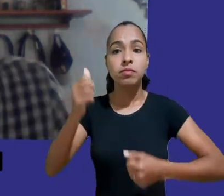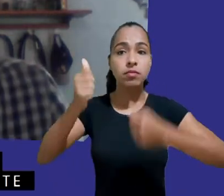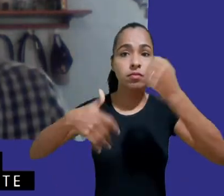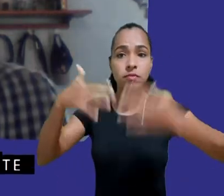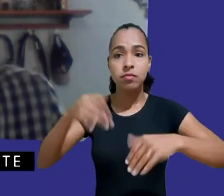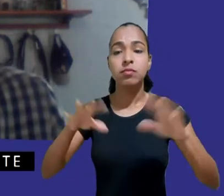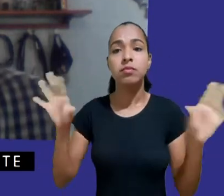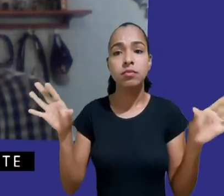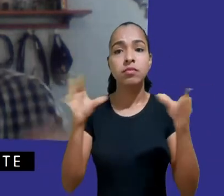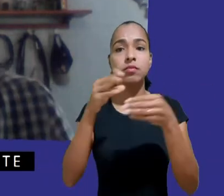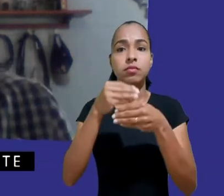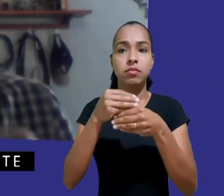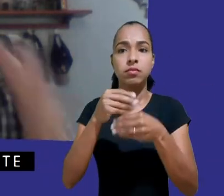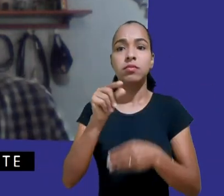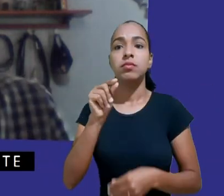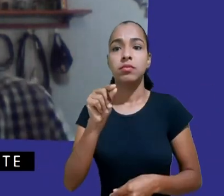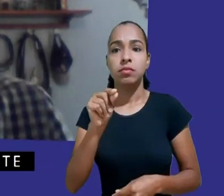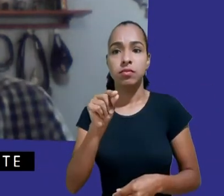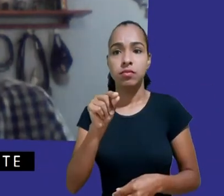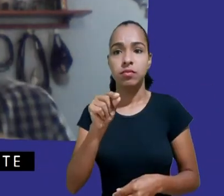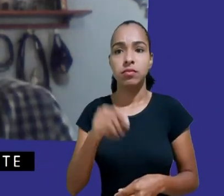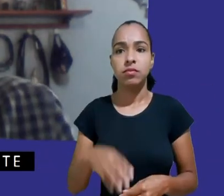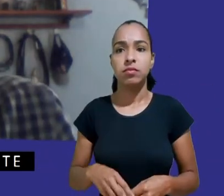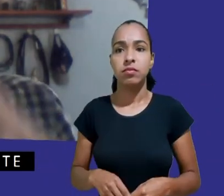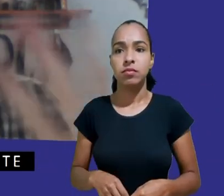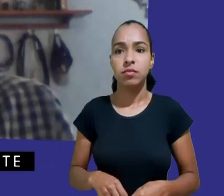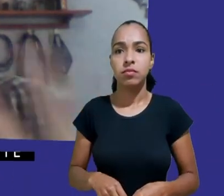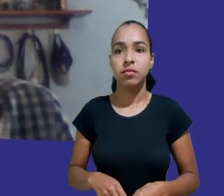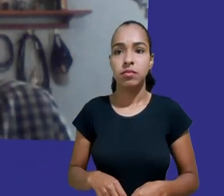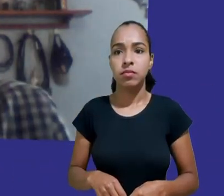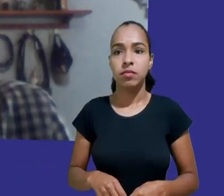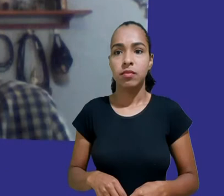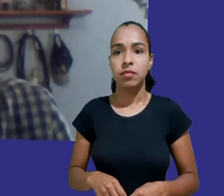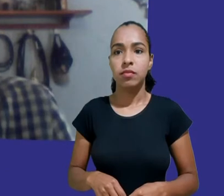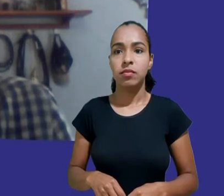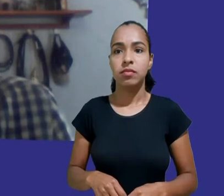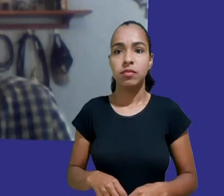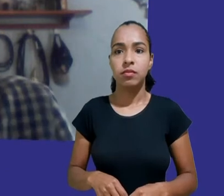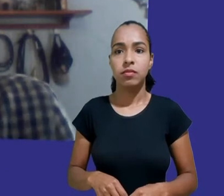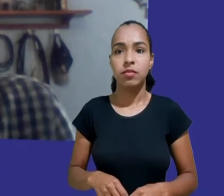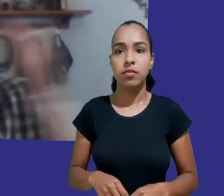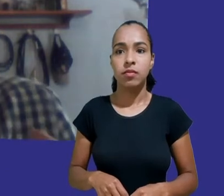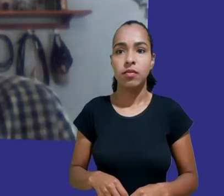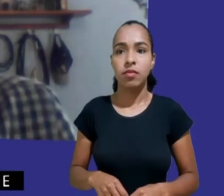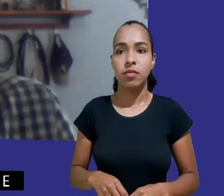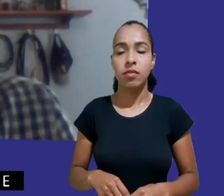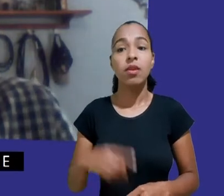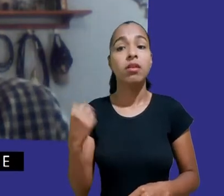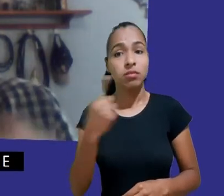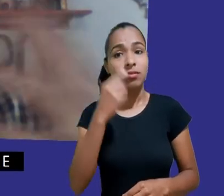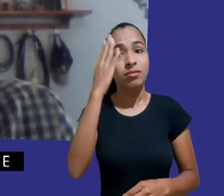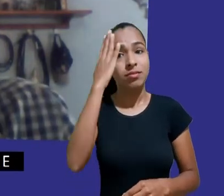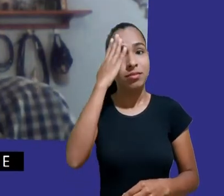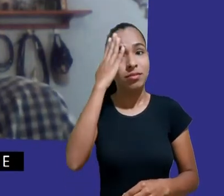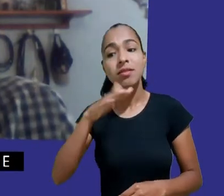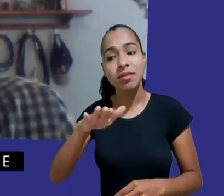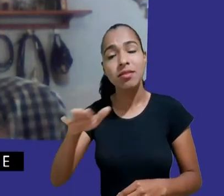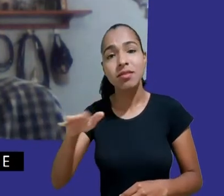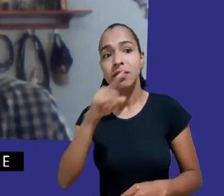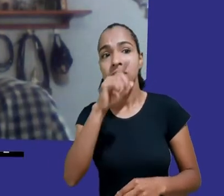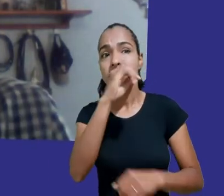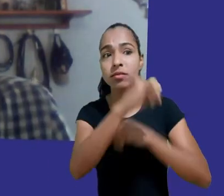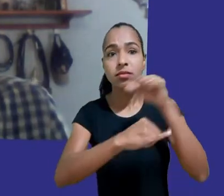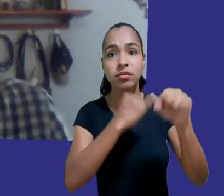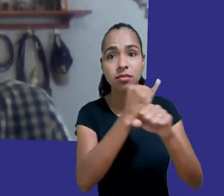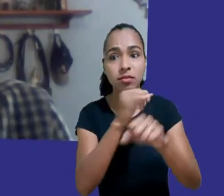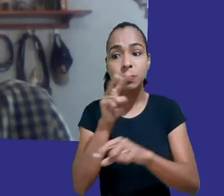multissetoriais. Basicamente, porque a gente sabe que proteger as crianças da internet não há uma responsabilidade só das famílias